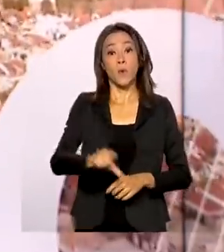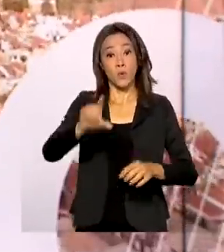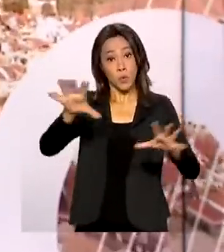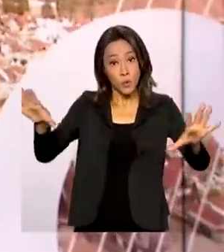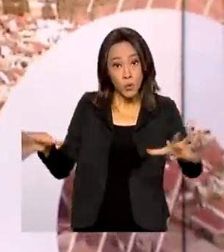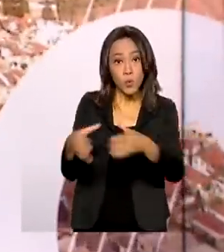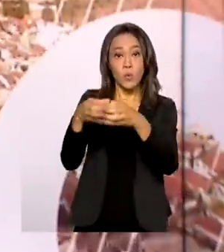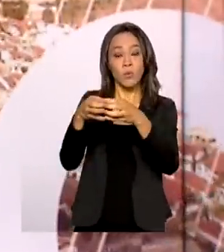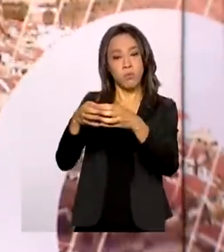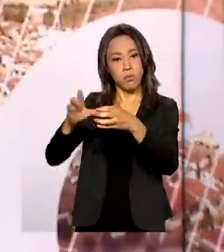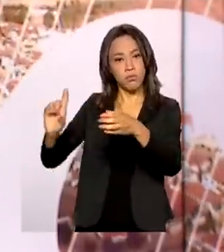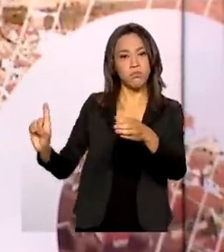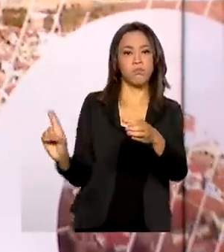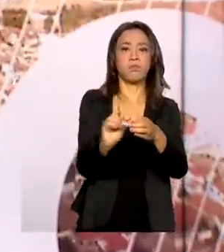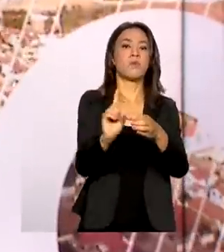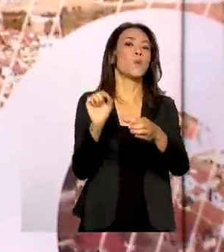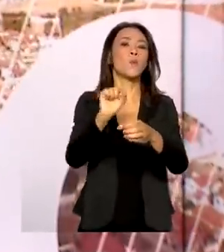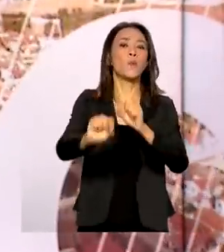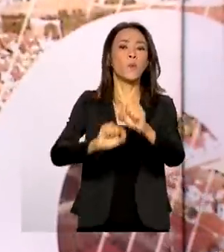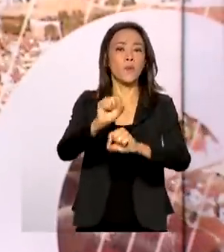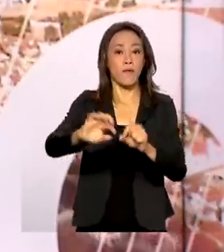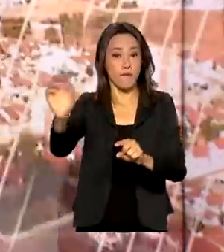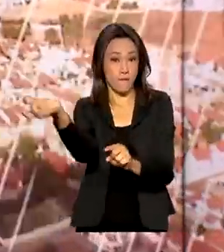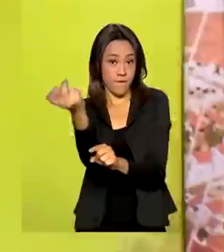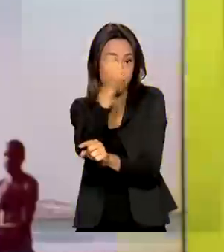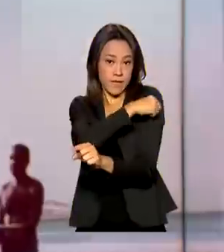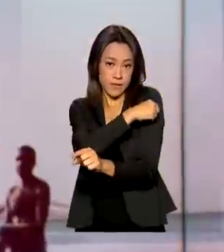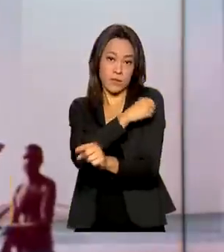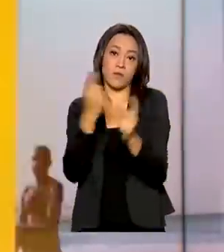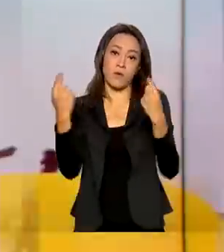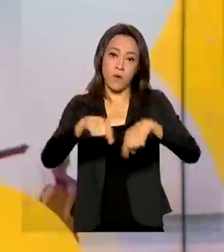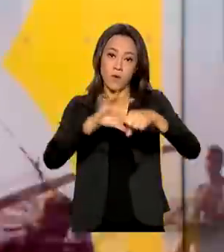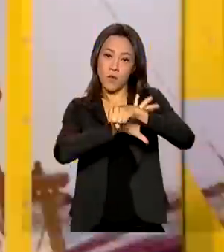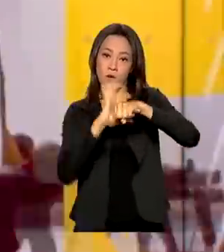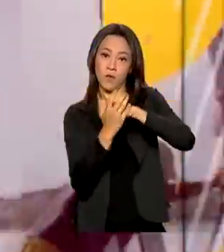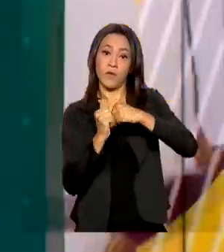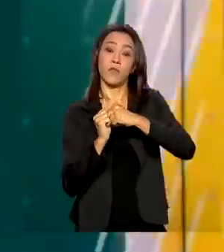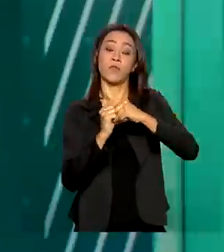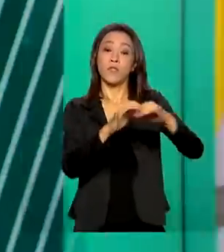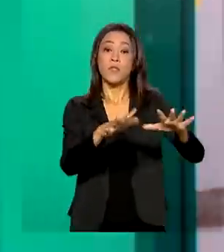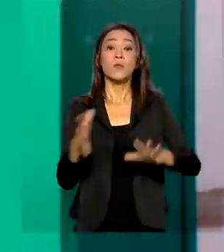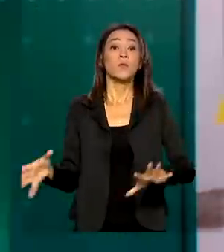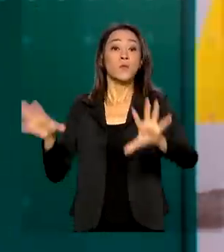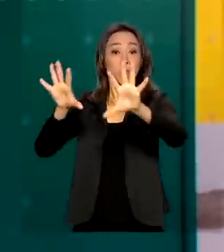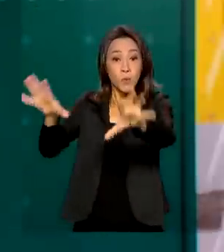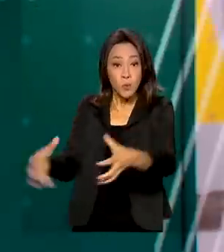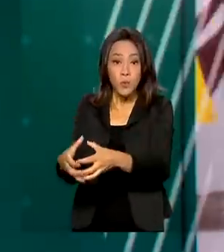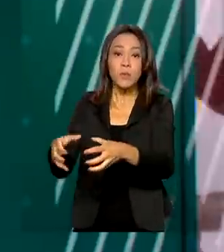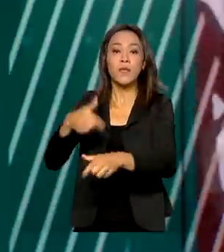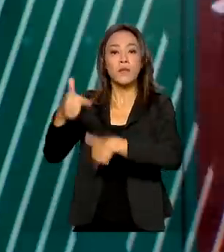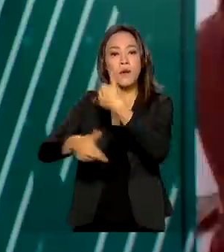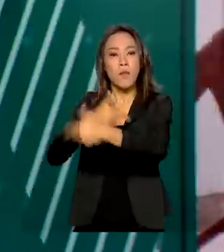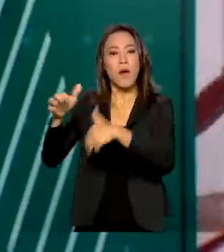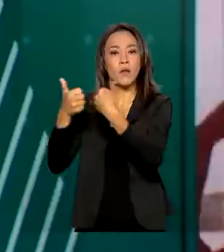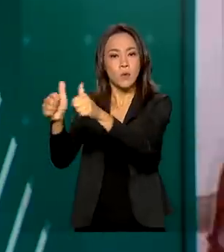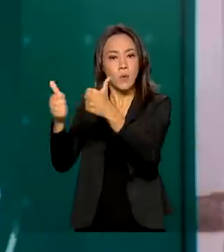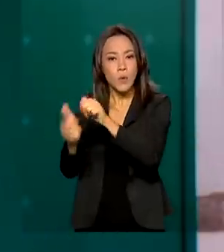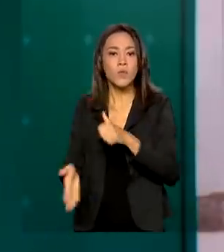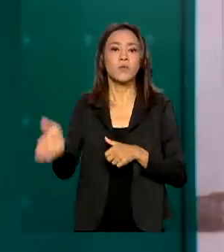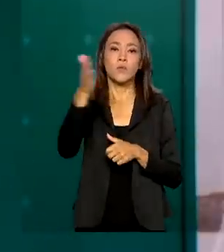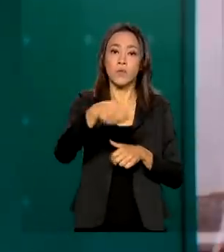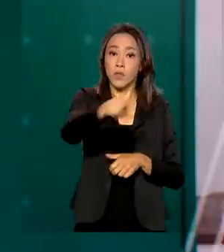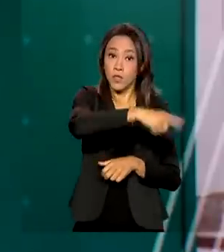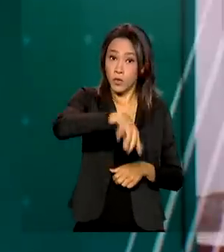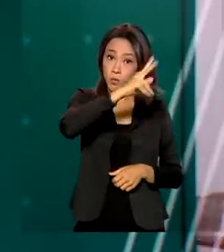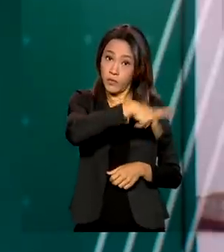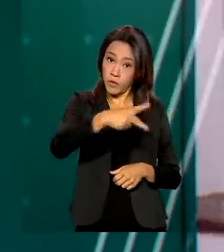incluídos nas prioridades da vacinação contra a Covid-19. São eles os trabalhadores de transporte coletivo e os professores